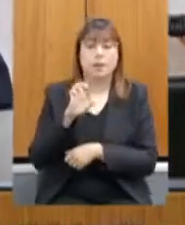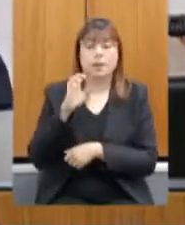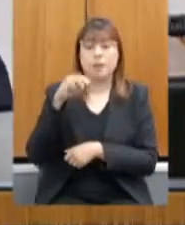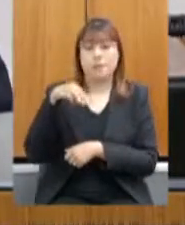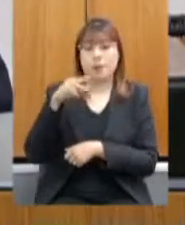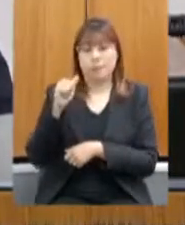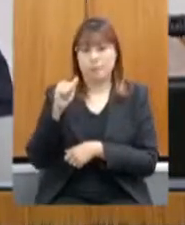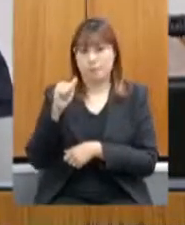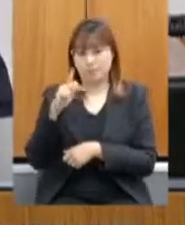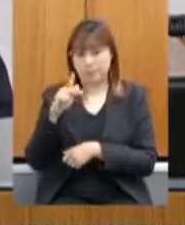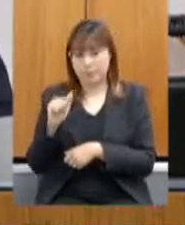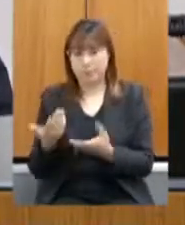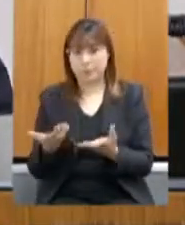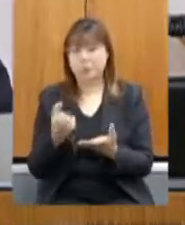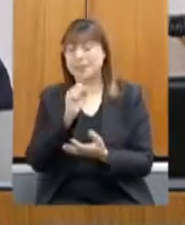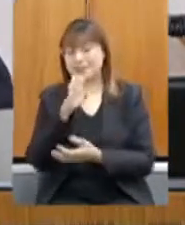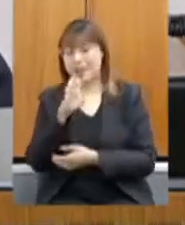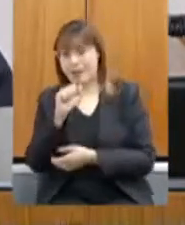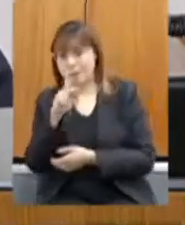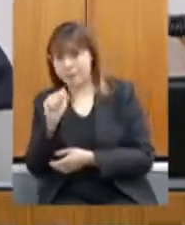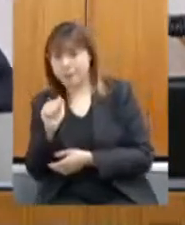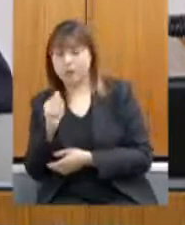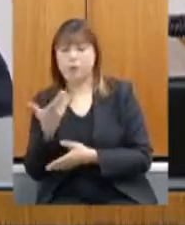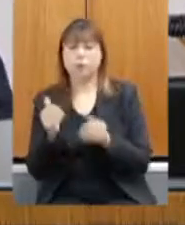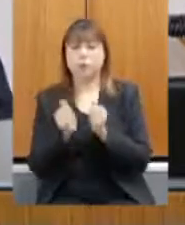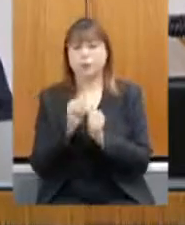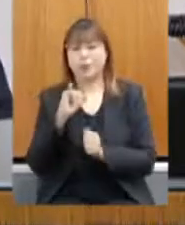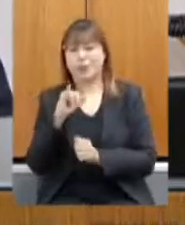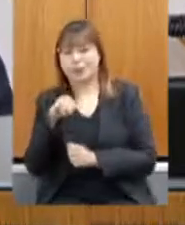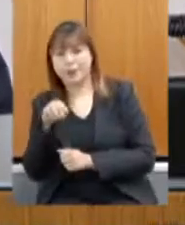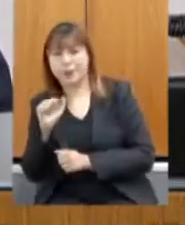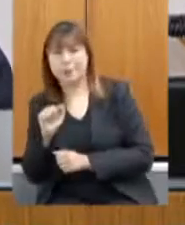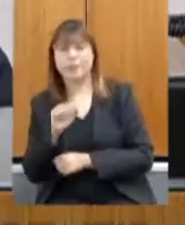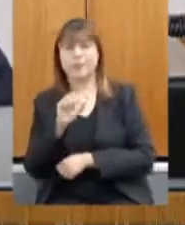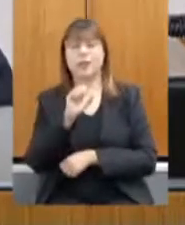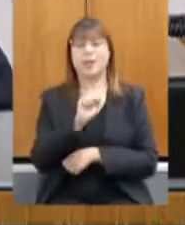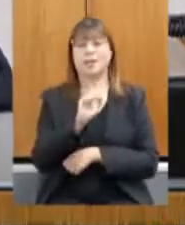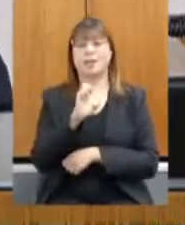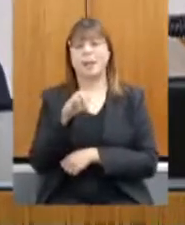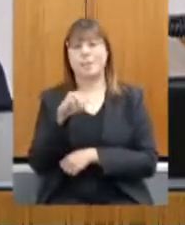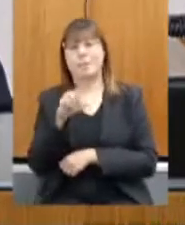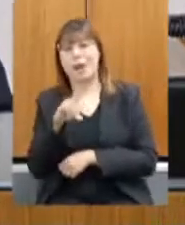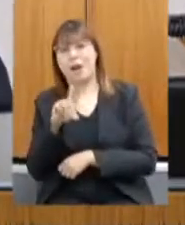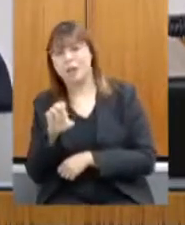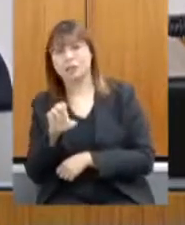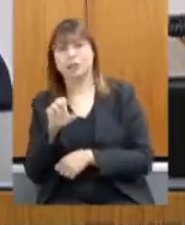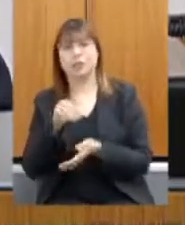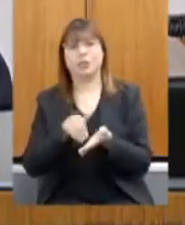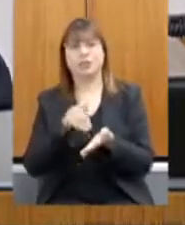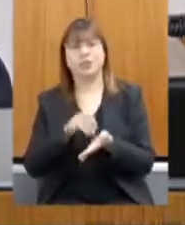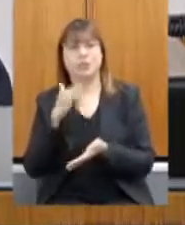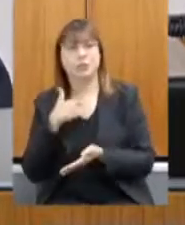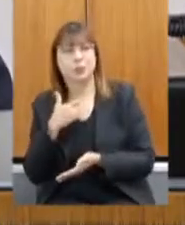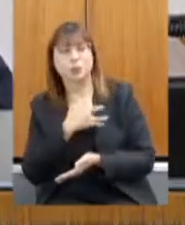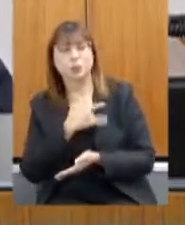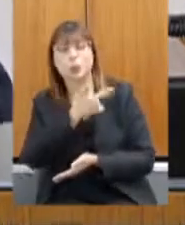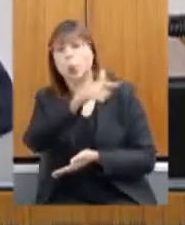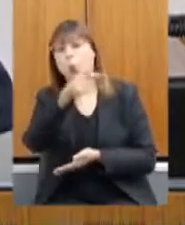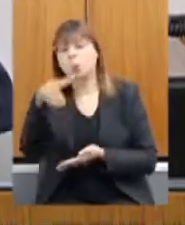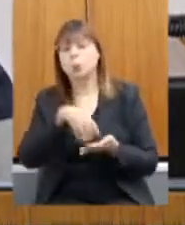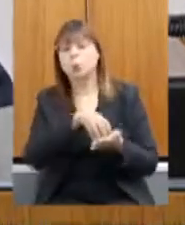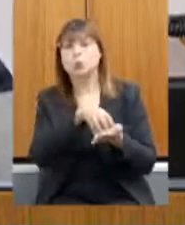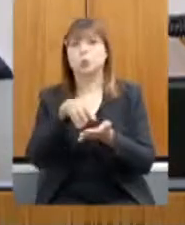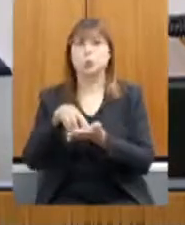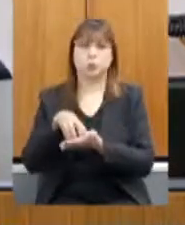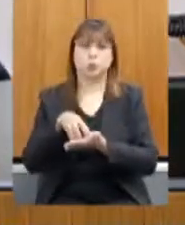articulação entre a SEAPA, entre o IMA, entre a SEMAD, entre a Secretaria de Saúde e os demais órgãos estaduais de